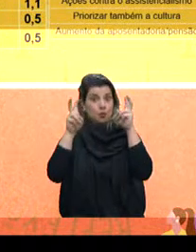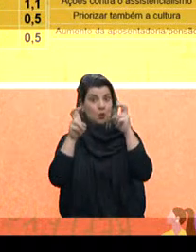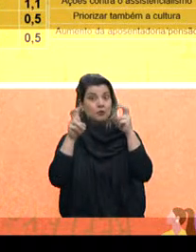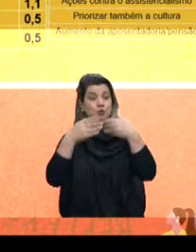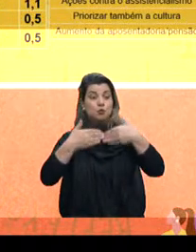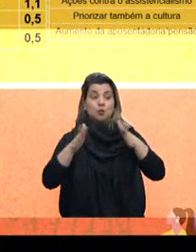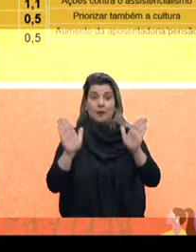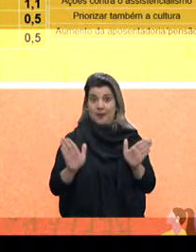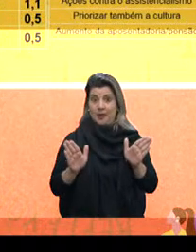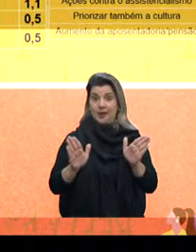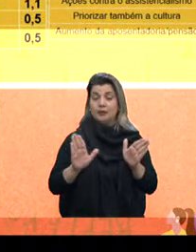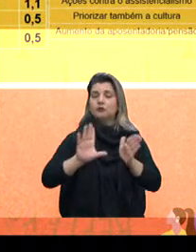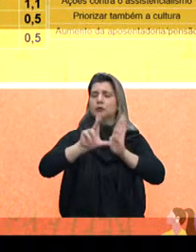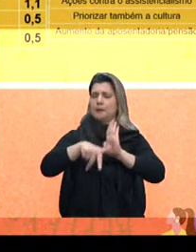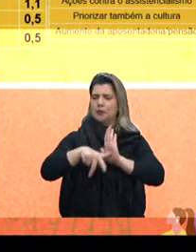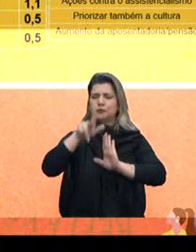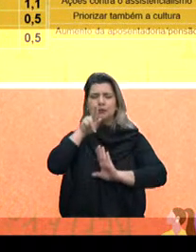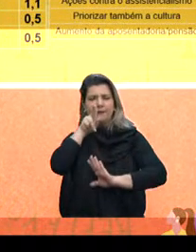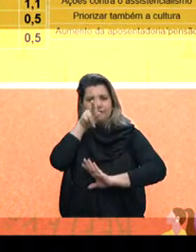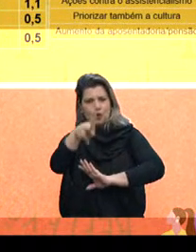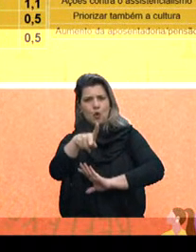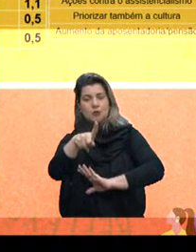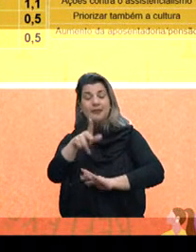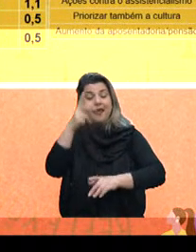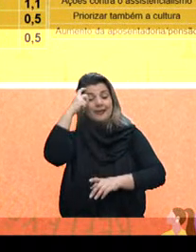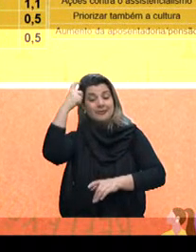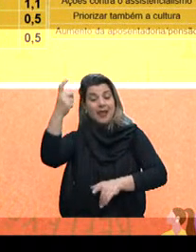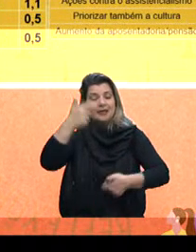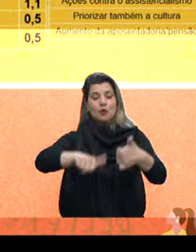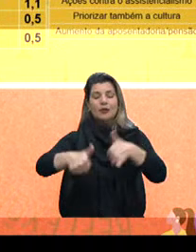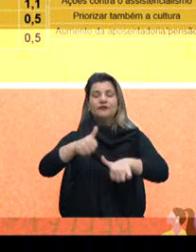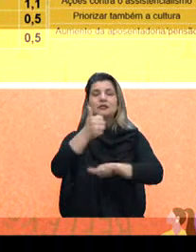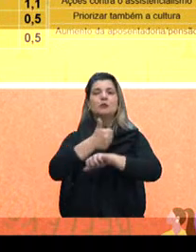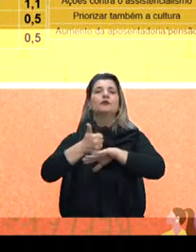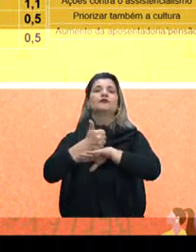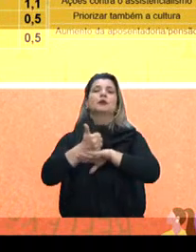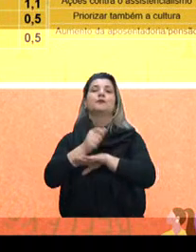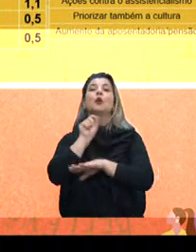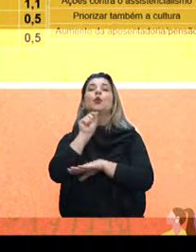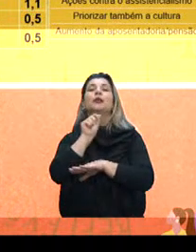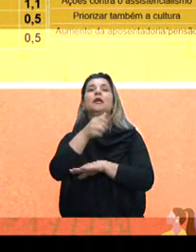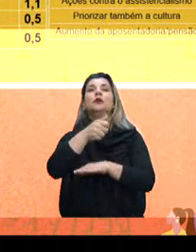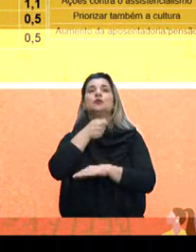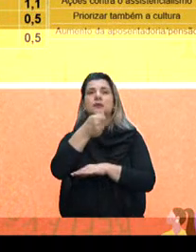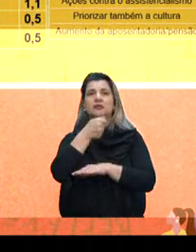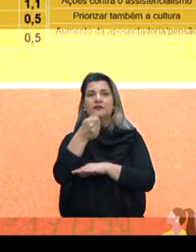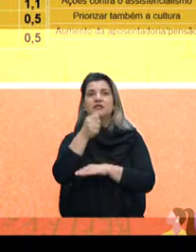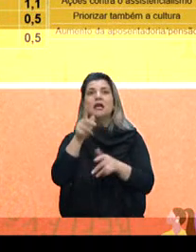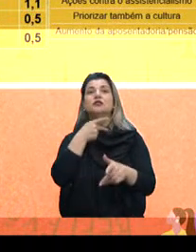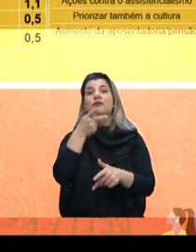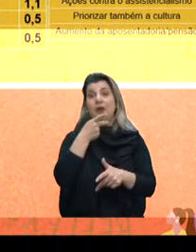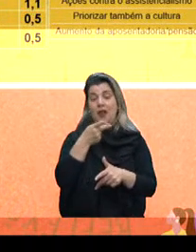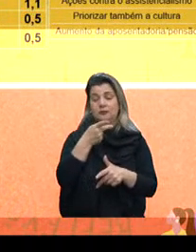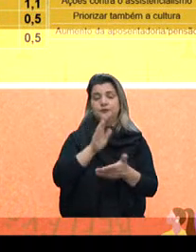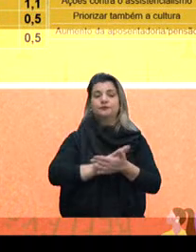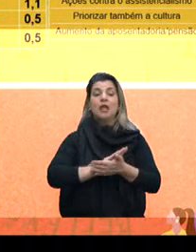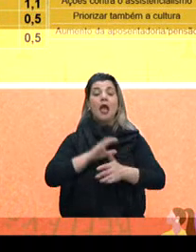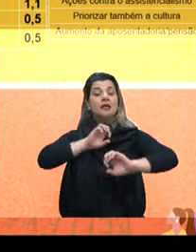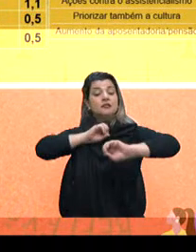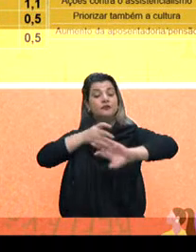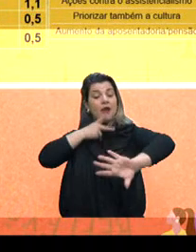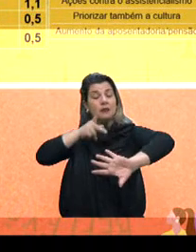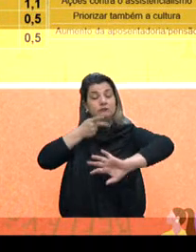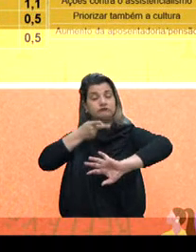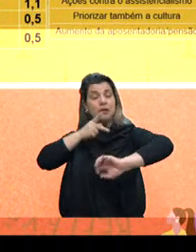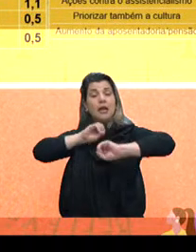depois de leis emergenciais é a ideia da qualificação profissional. O os entrevistados falam? Eles dizem o seguinte, a educação